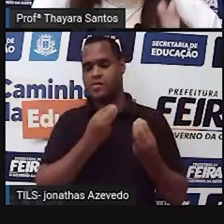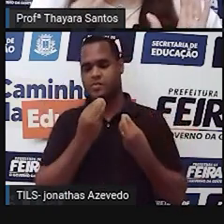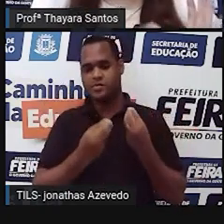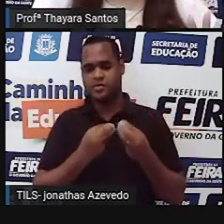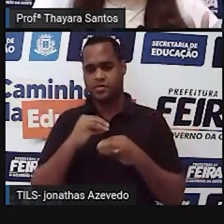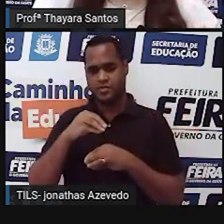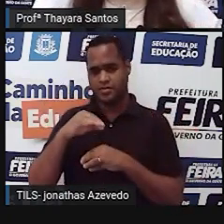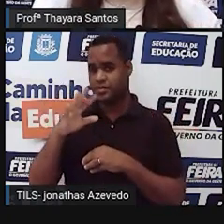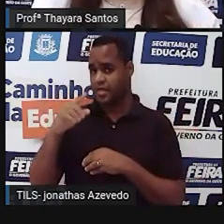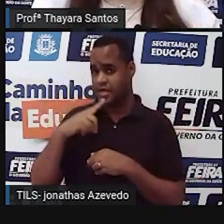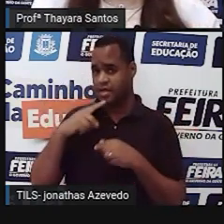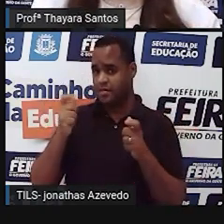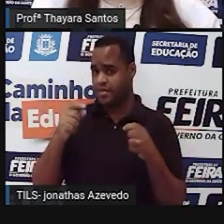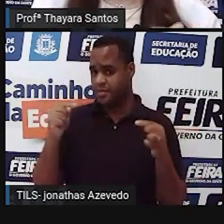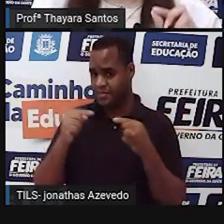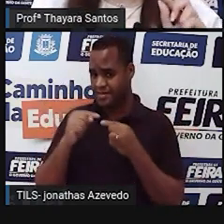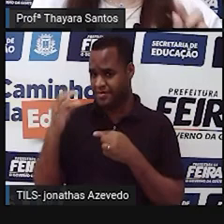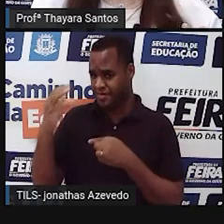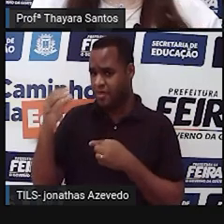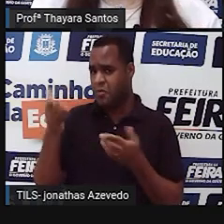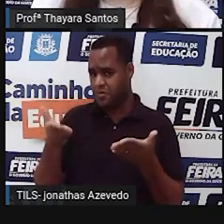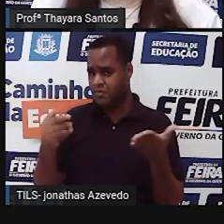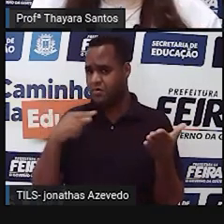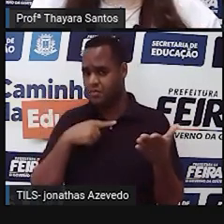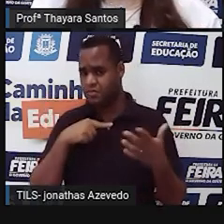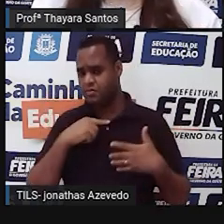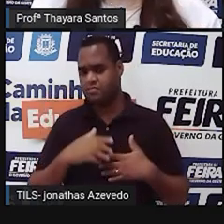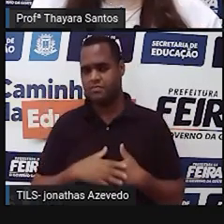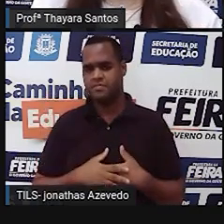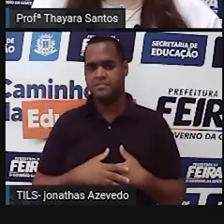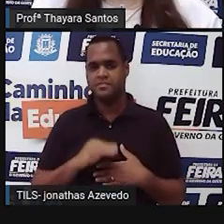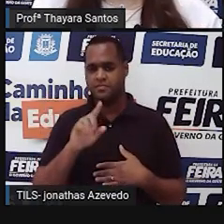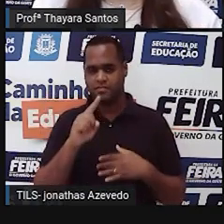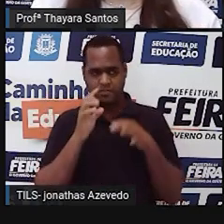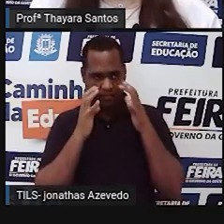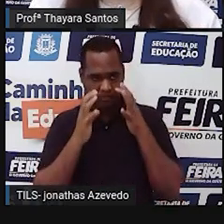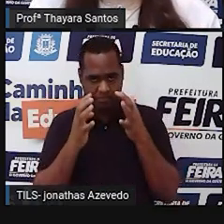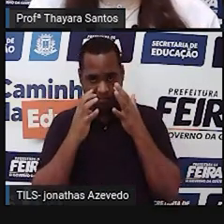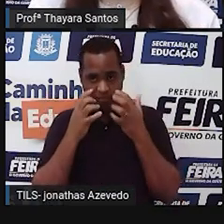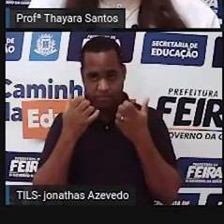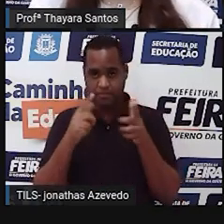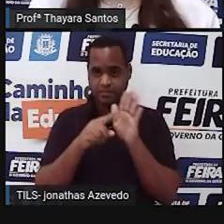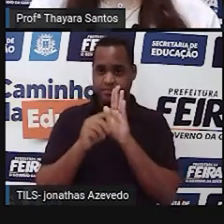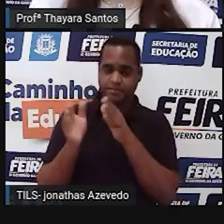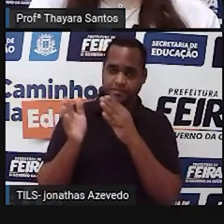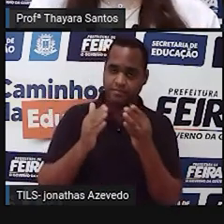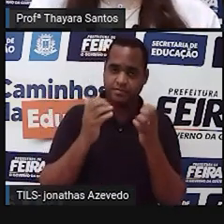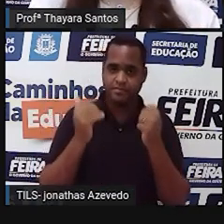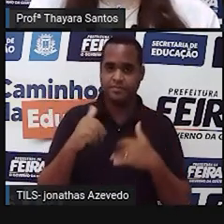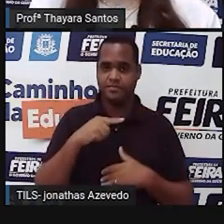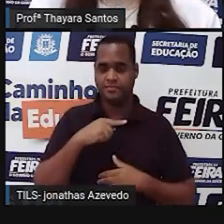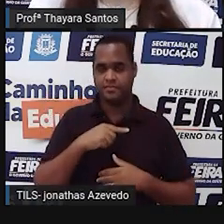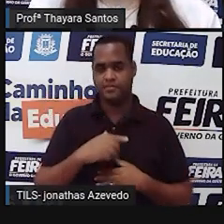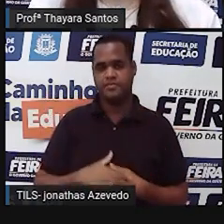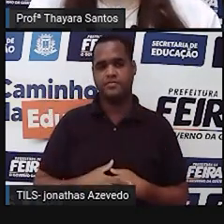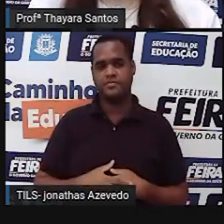astrologia continua sendo ciência hoje. E para isso, prestem atenção aí do outro lado, nesse vídeo que eu trouxe para vocês.